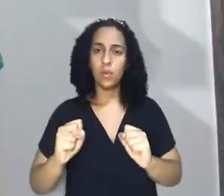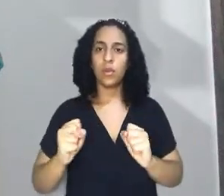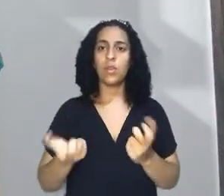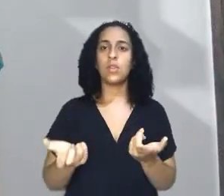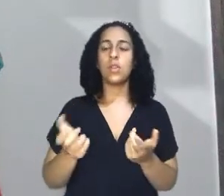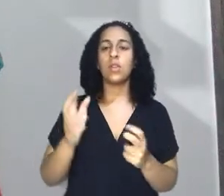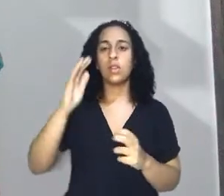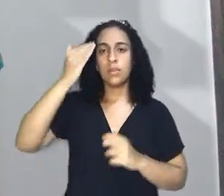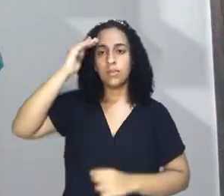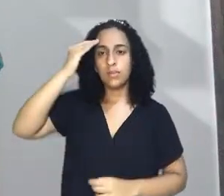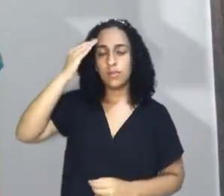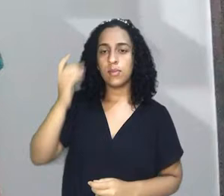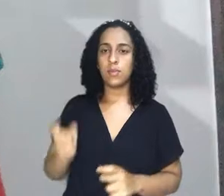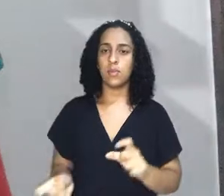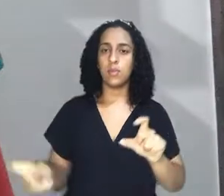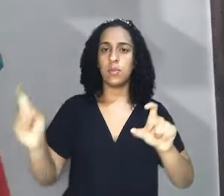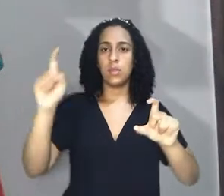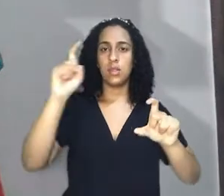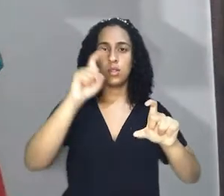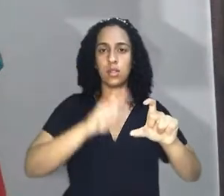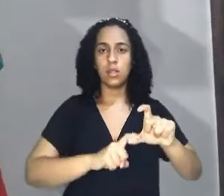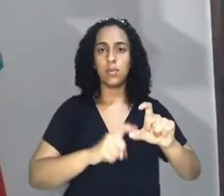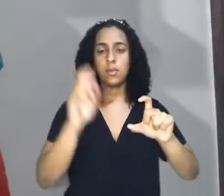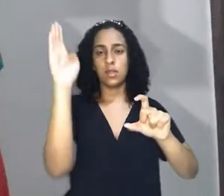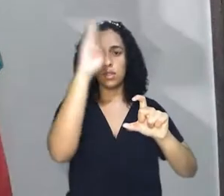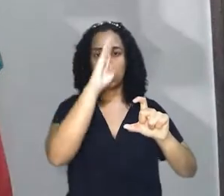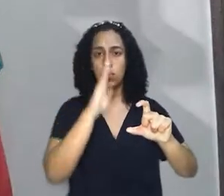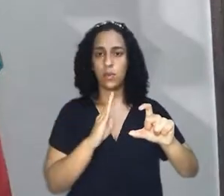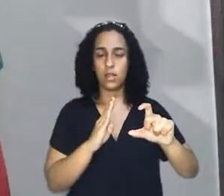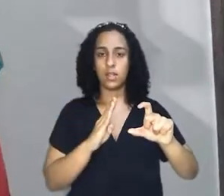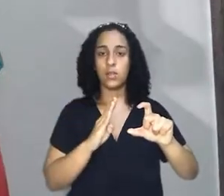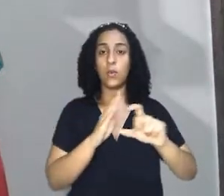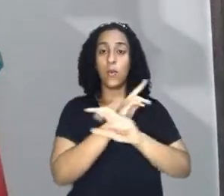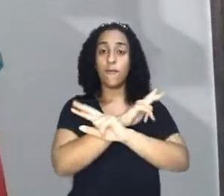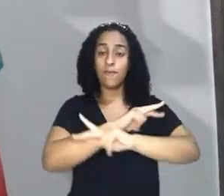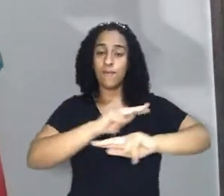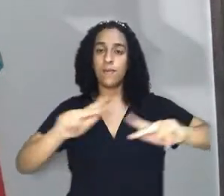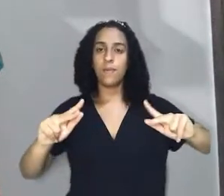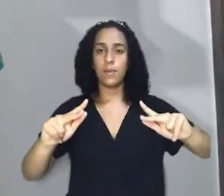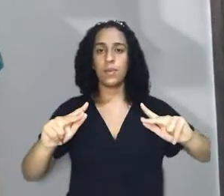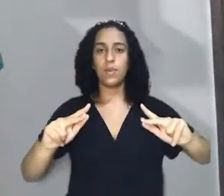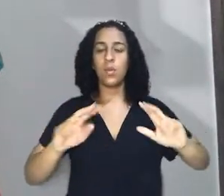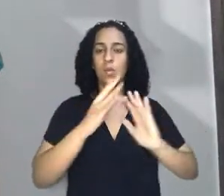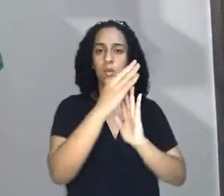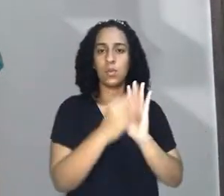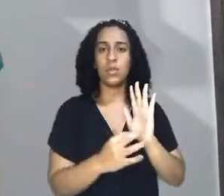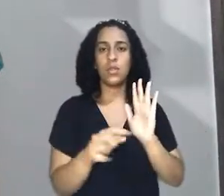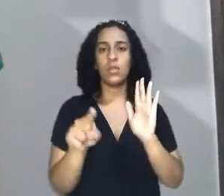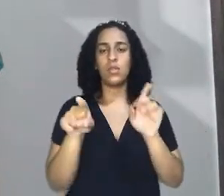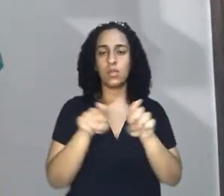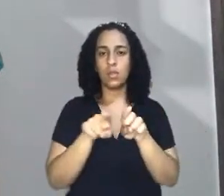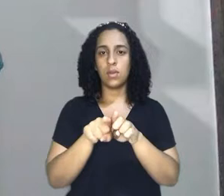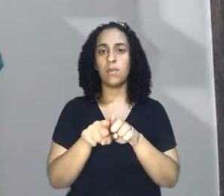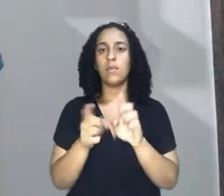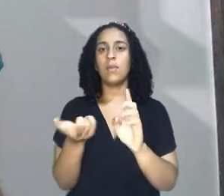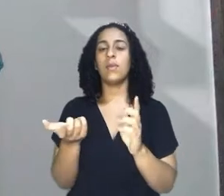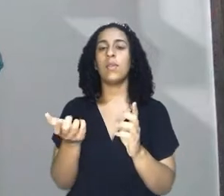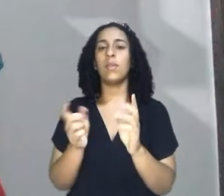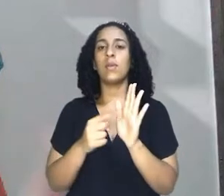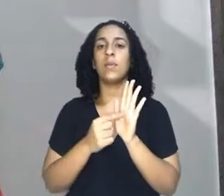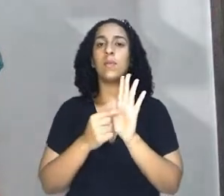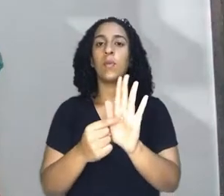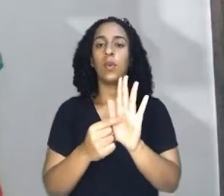atribuir a independência, no plural, independências do Brasil. O texto ainda propõe a discussão acerca do